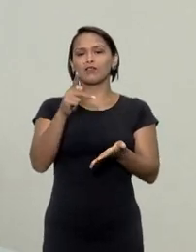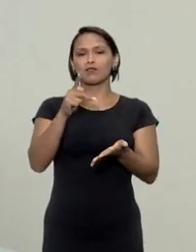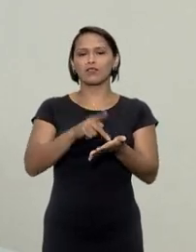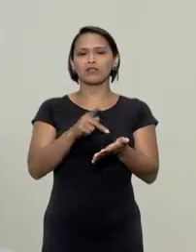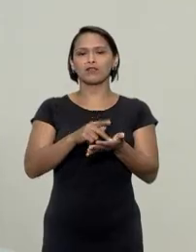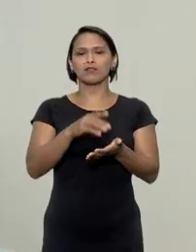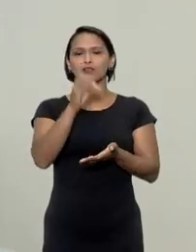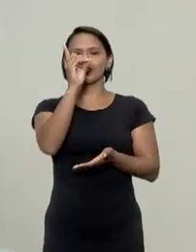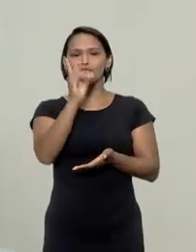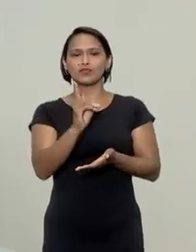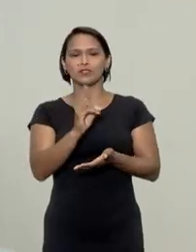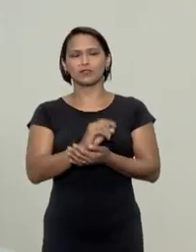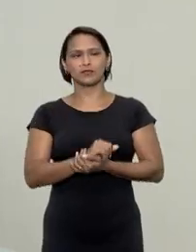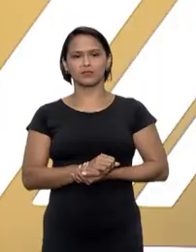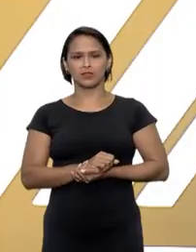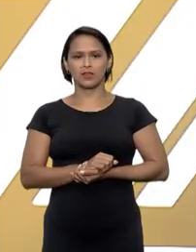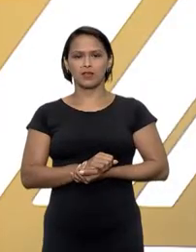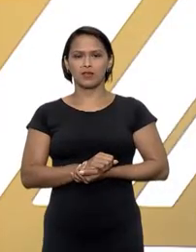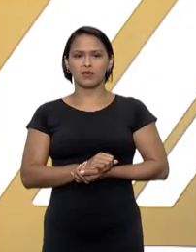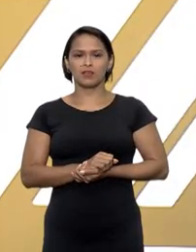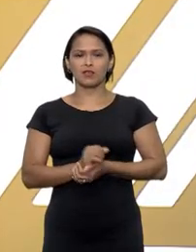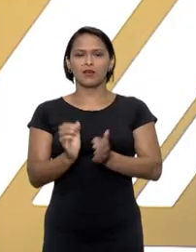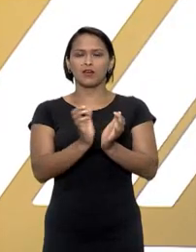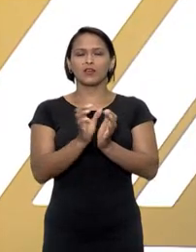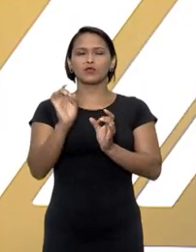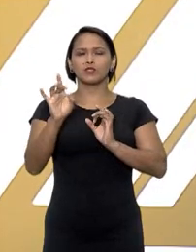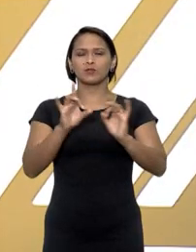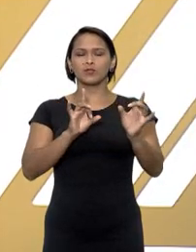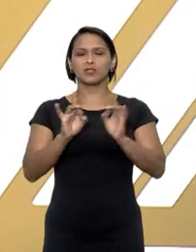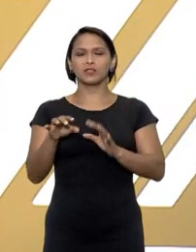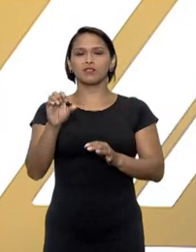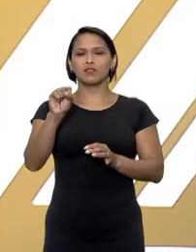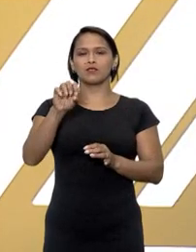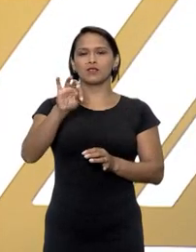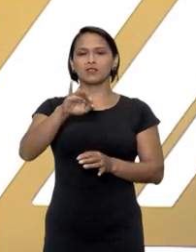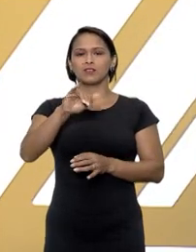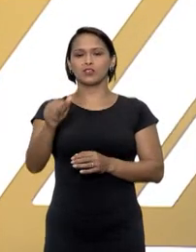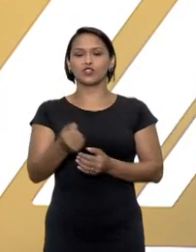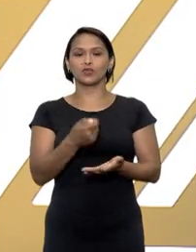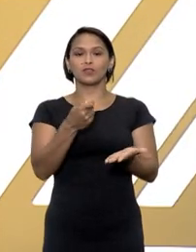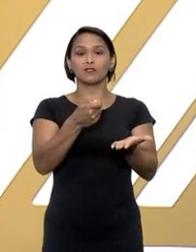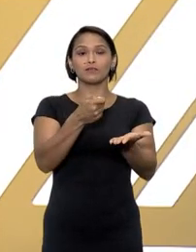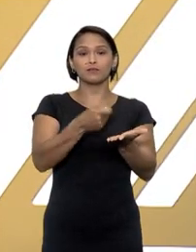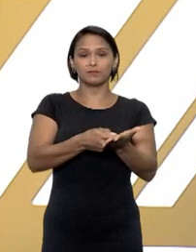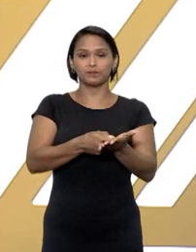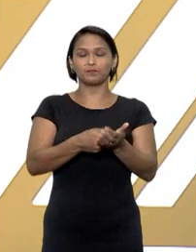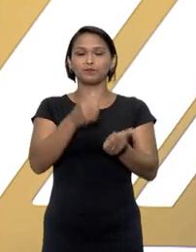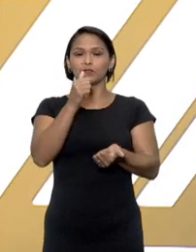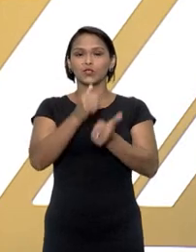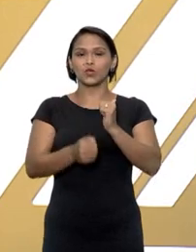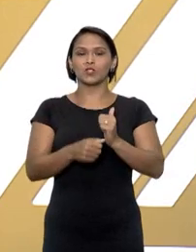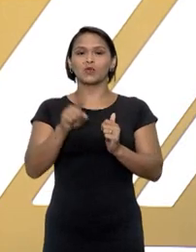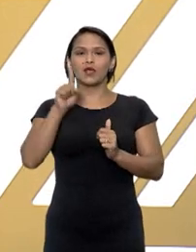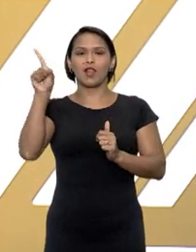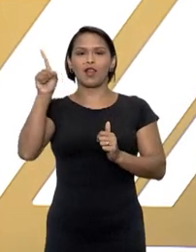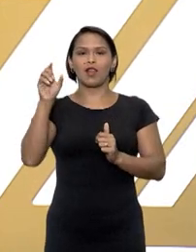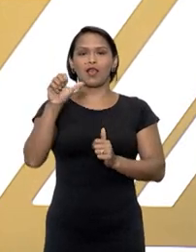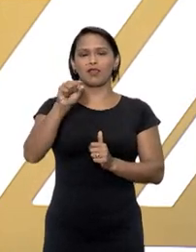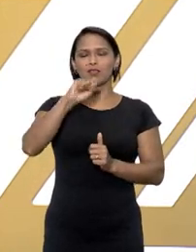amparava o direito do autor a corte especial do STJ homologou sentença do tribunal arbitral do esporte